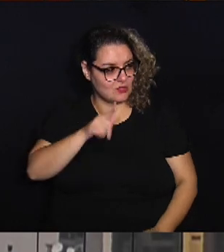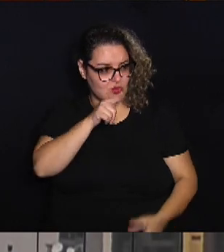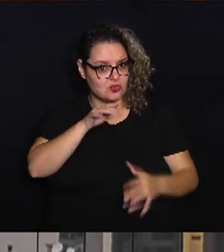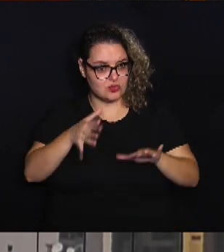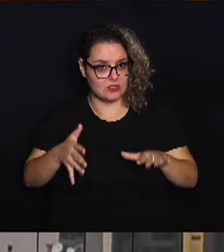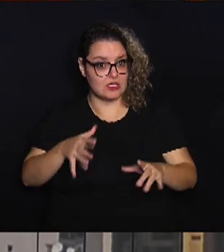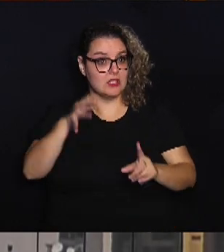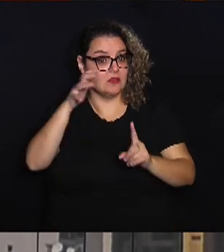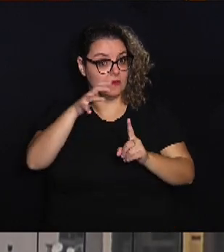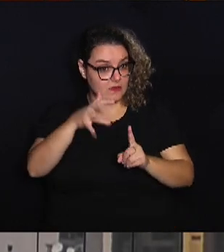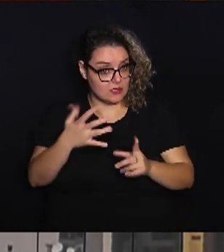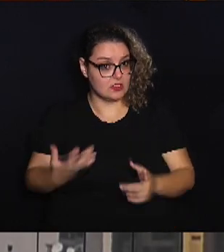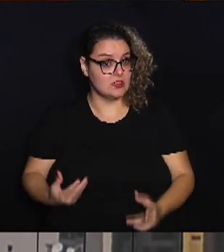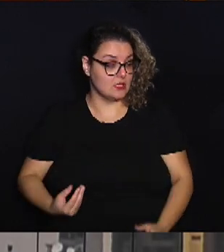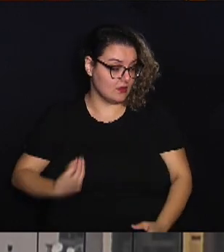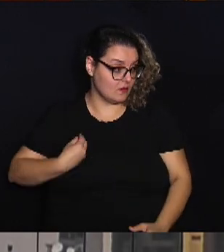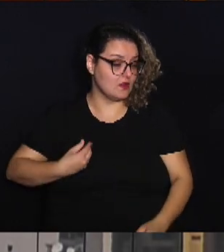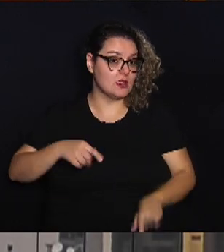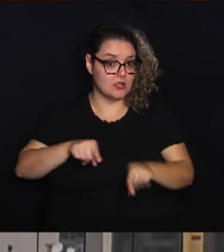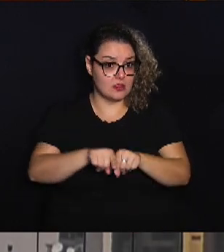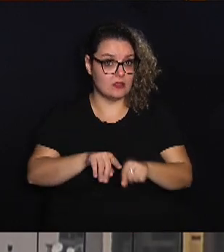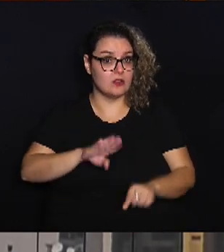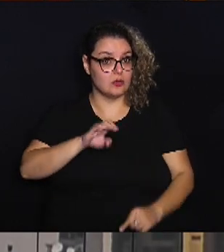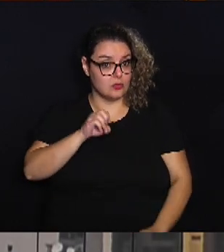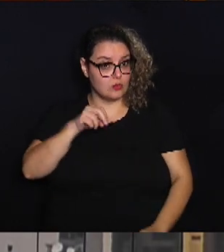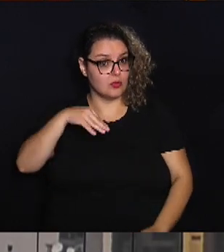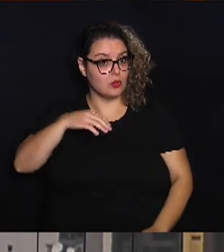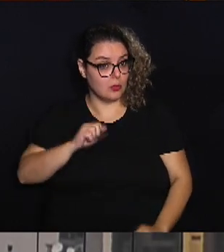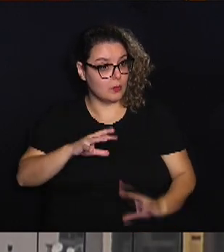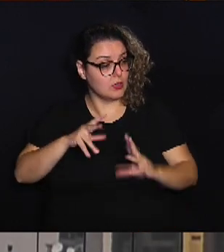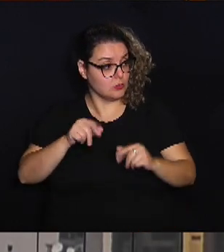impacta na sobrevida desse bioma todo, não é?